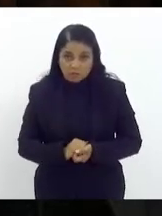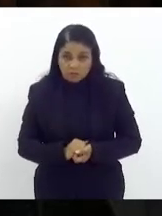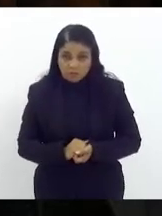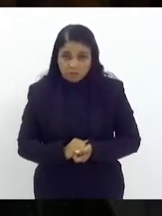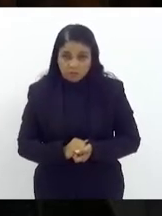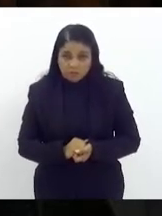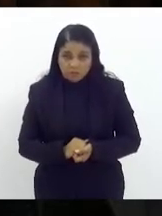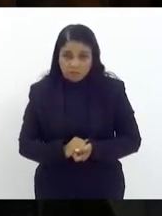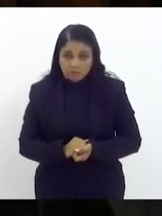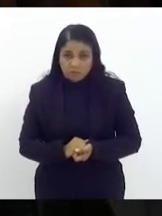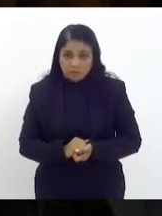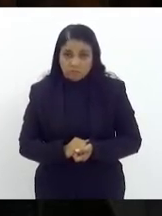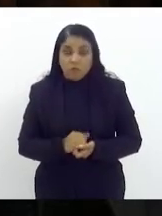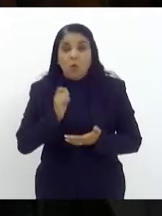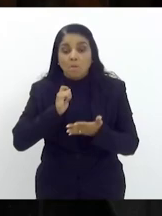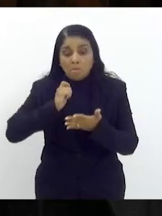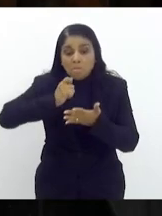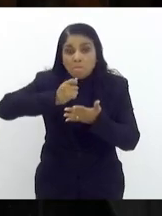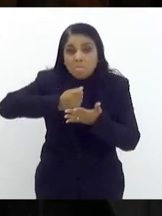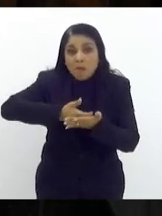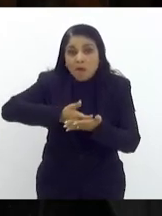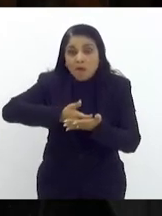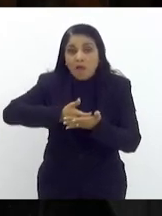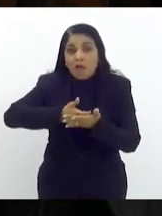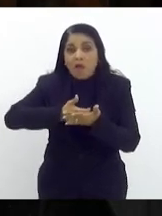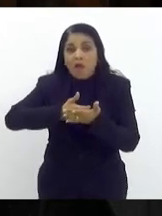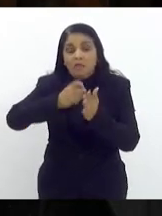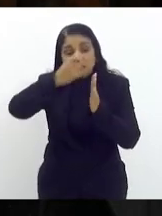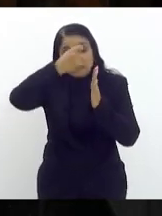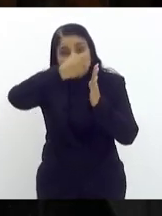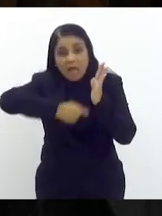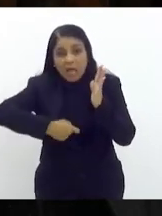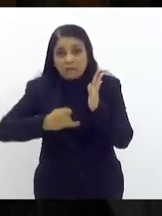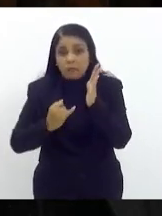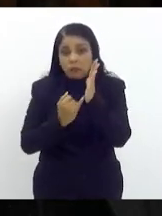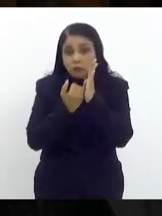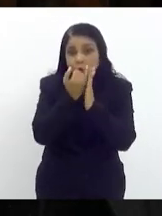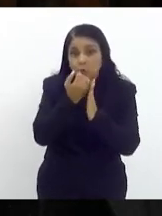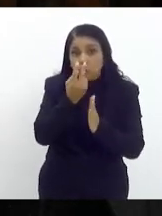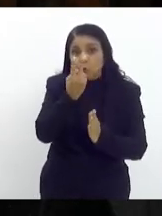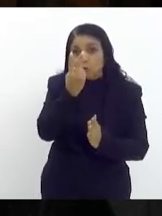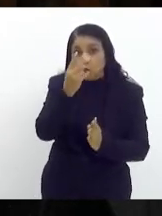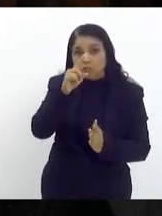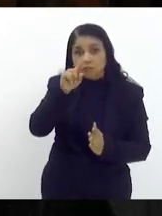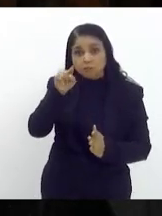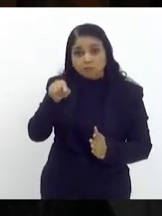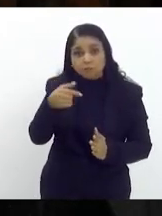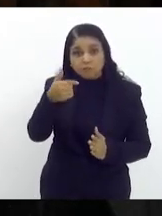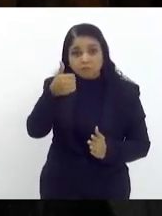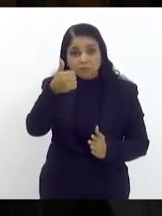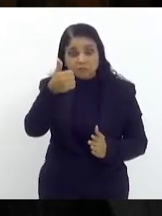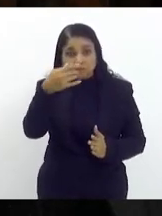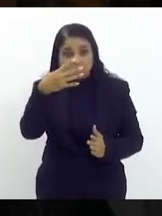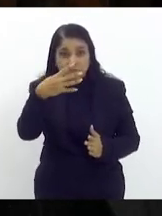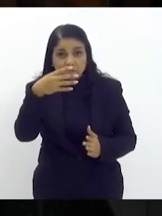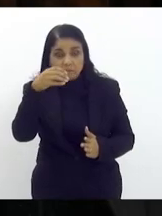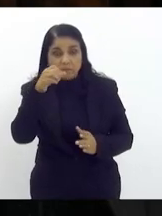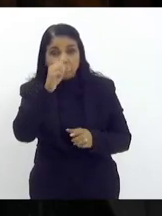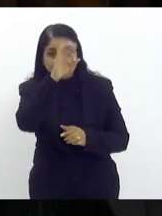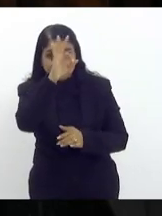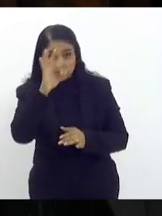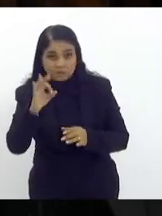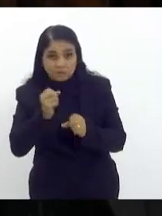estar pagando taxa de juros média de 5,2% ao ano se na última década